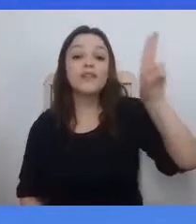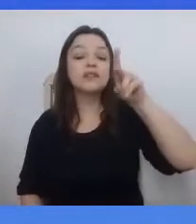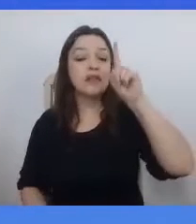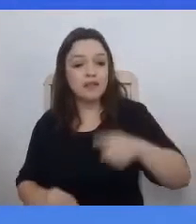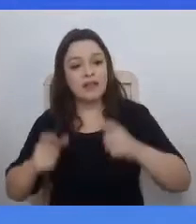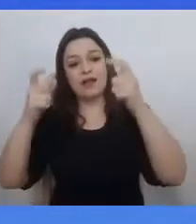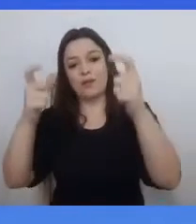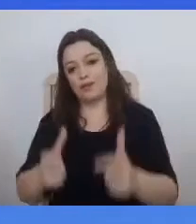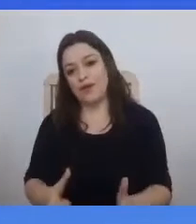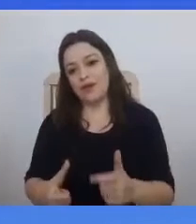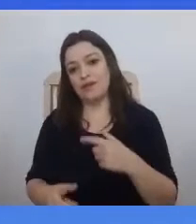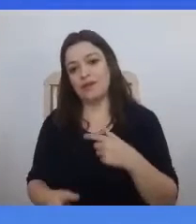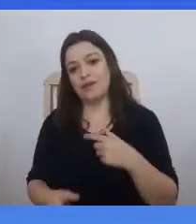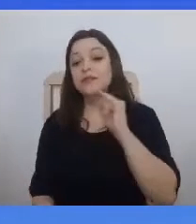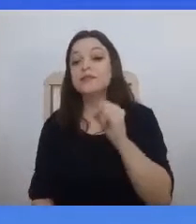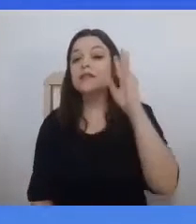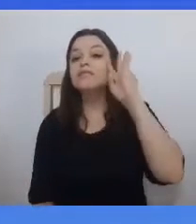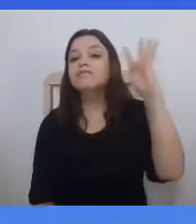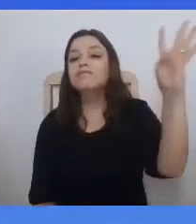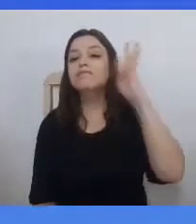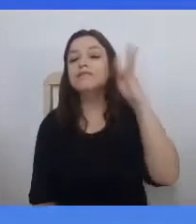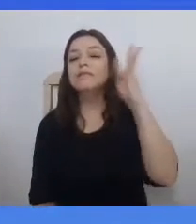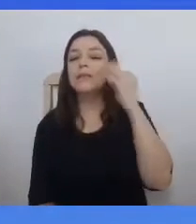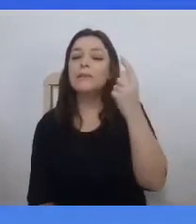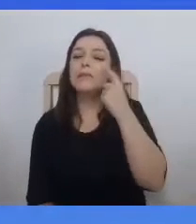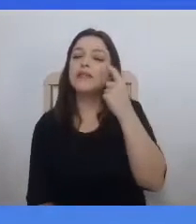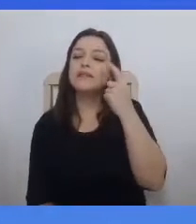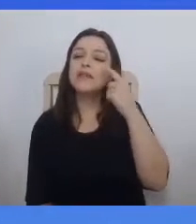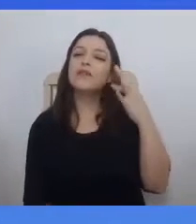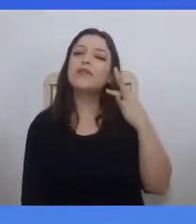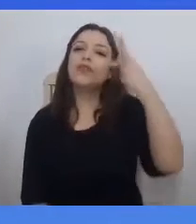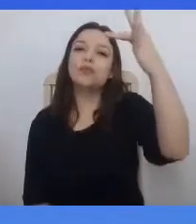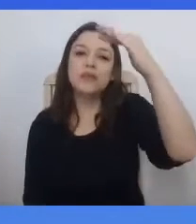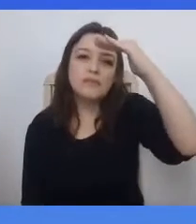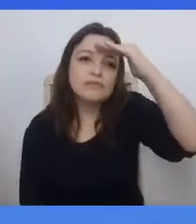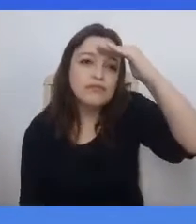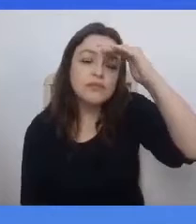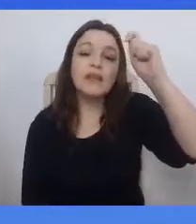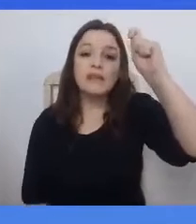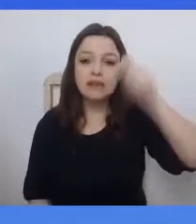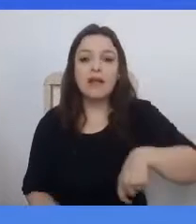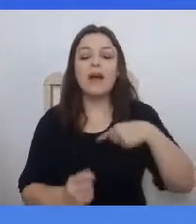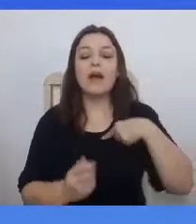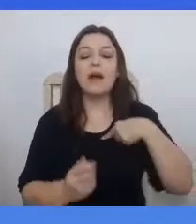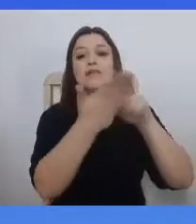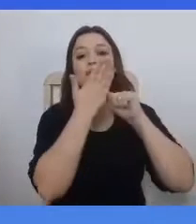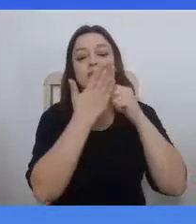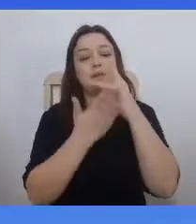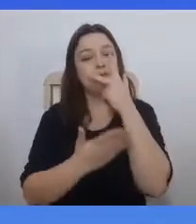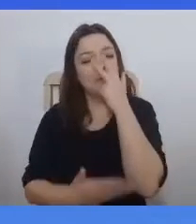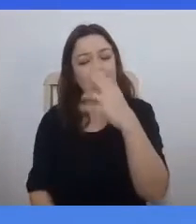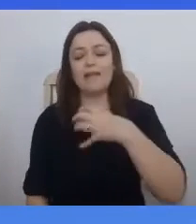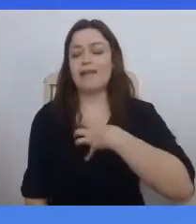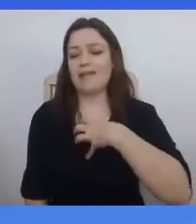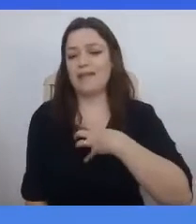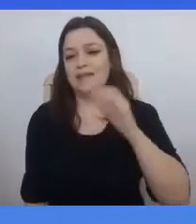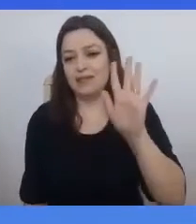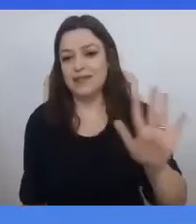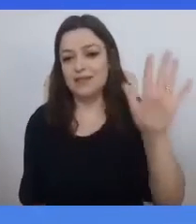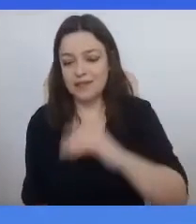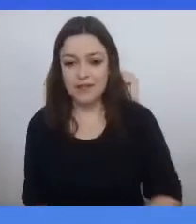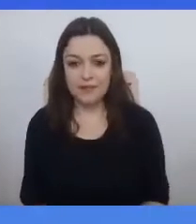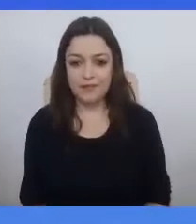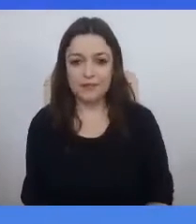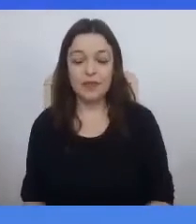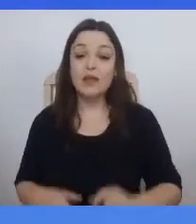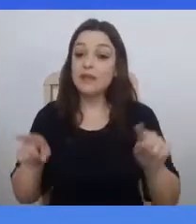conjunturas e para as estruturas, é isso que avulte. Como se avulte o respeito à ciência? De repente,